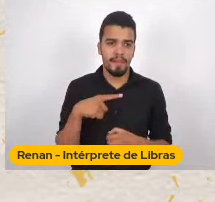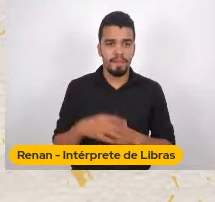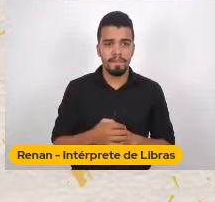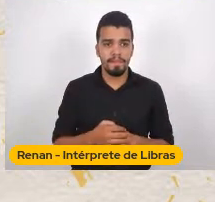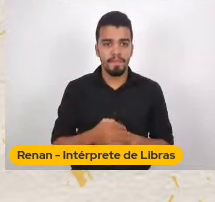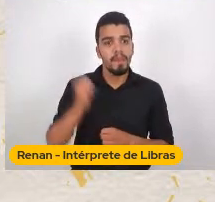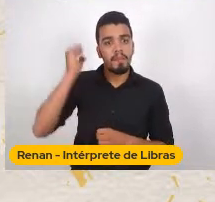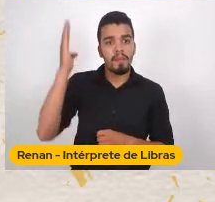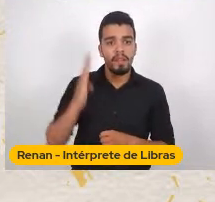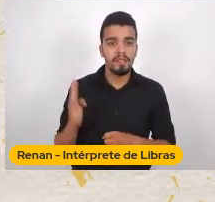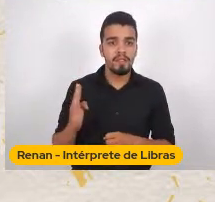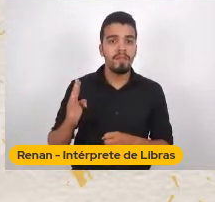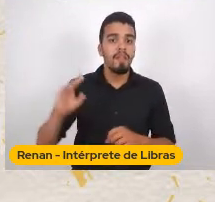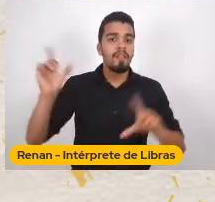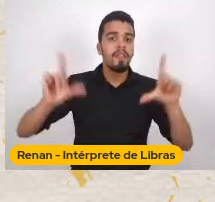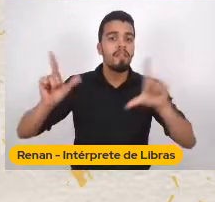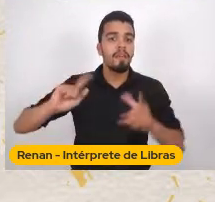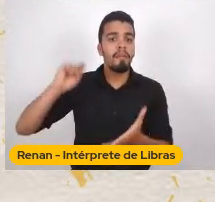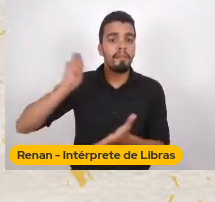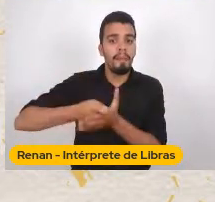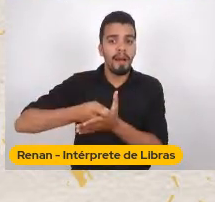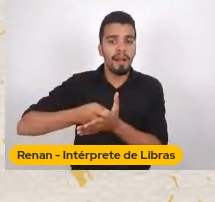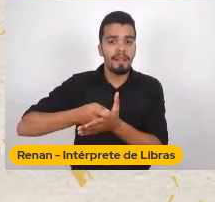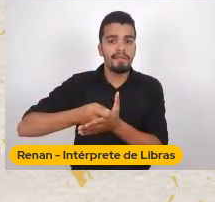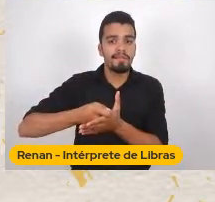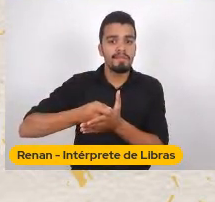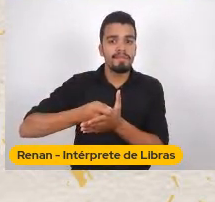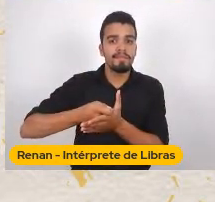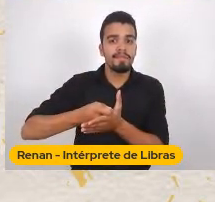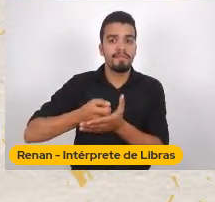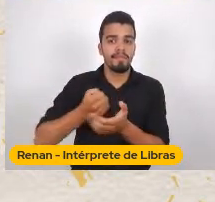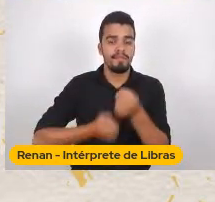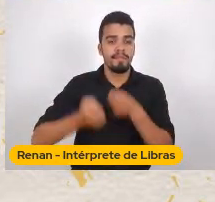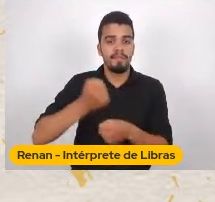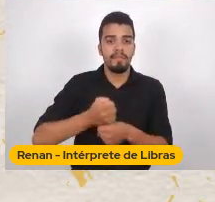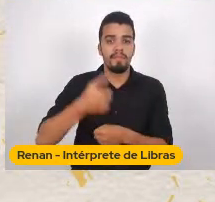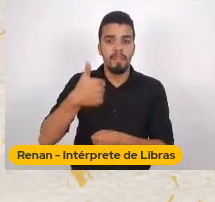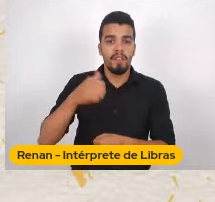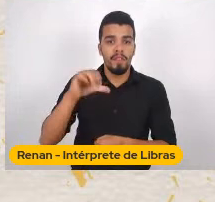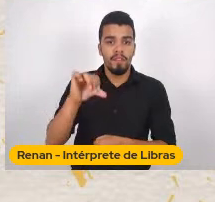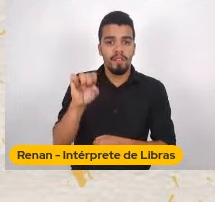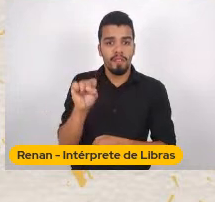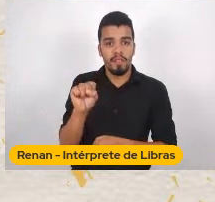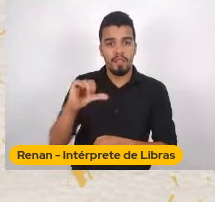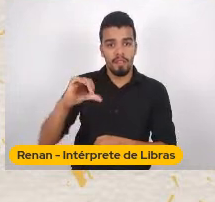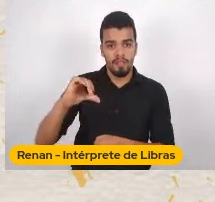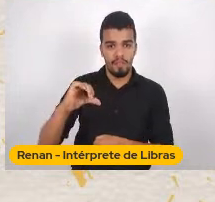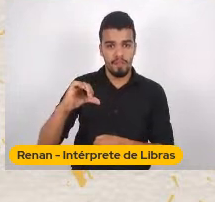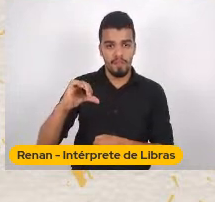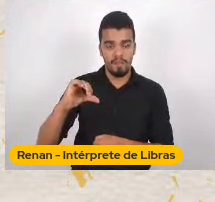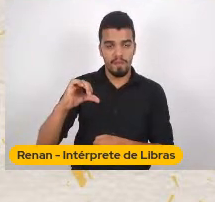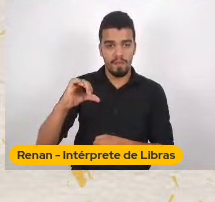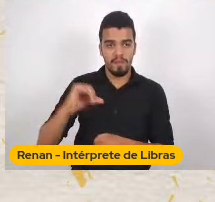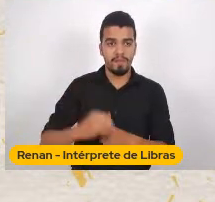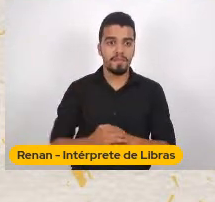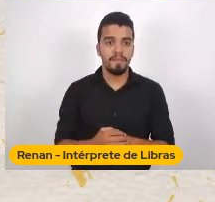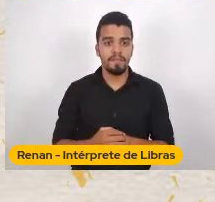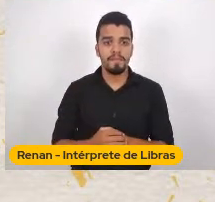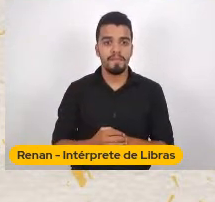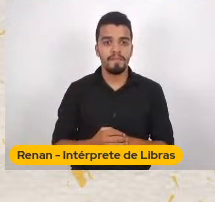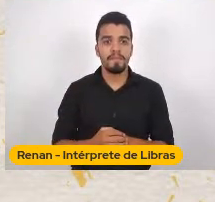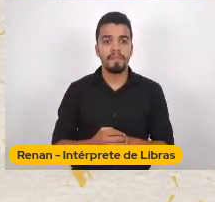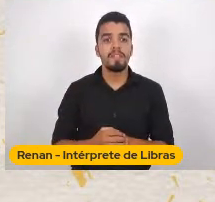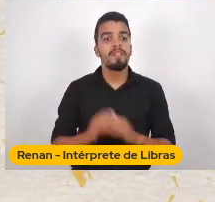TV paga Chega só em 1989 Nós temos aí Nós temos aí Já Uma